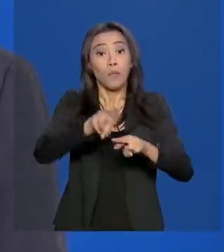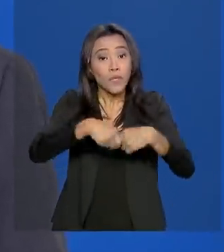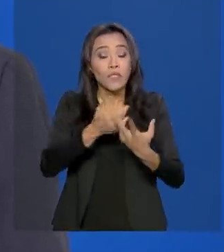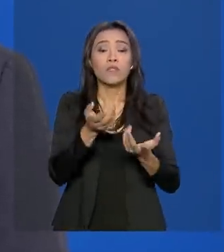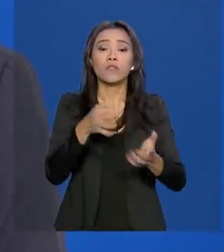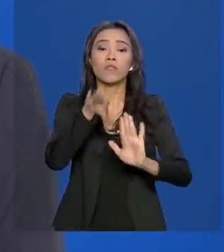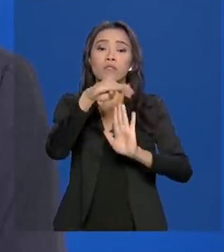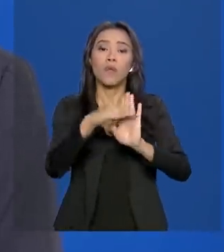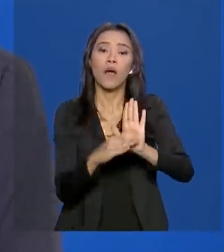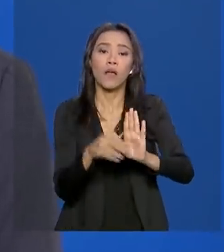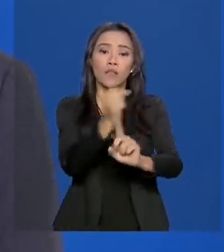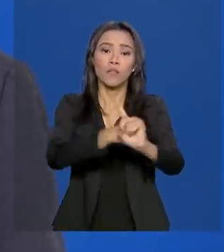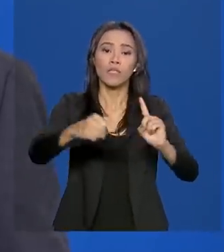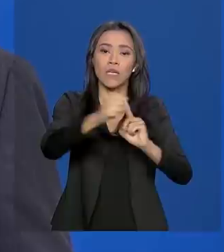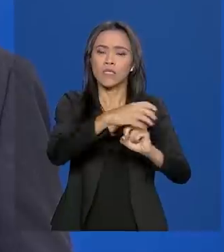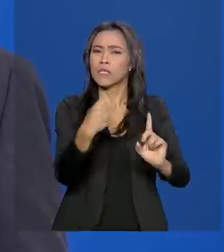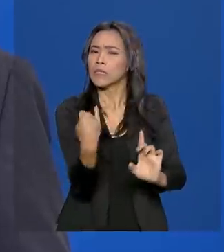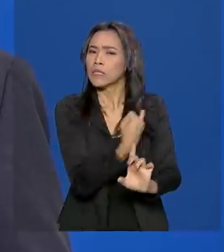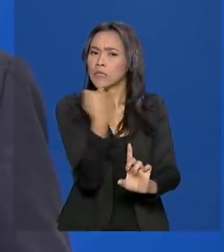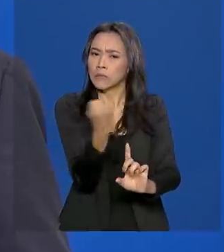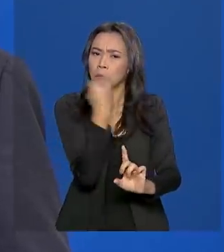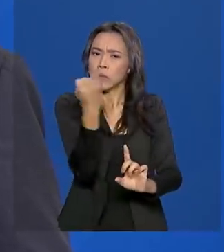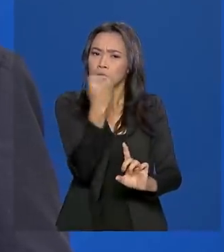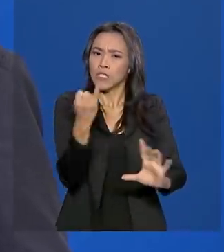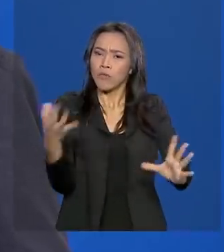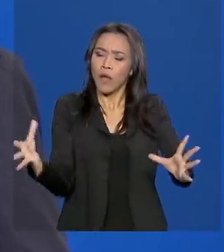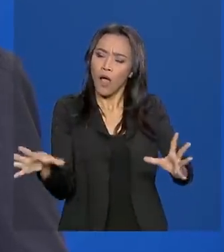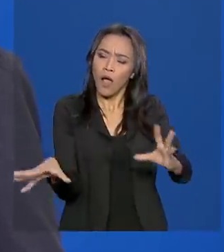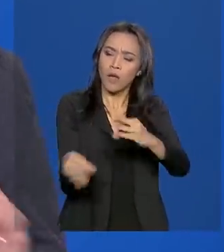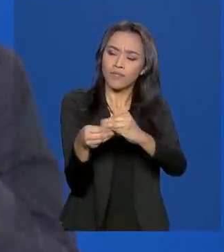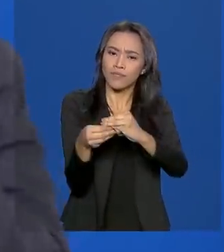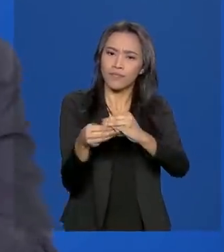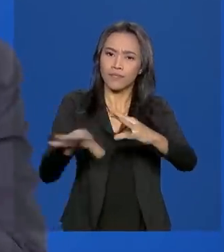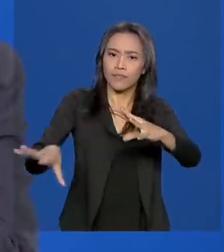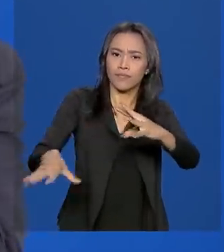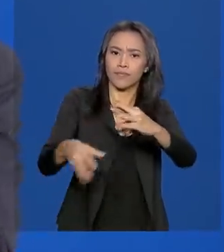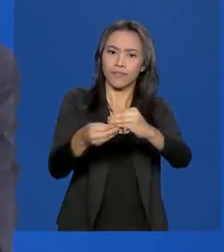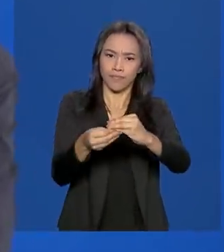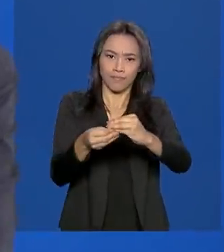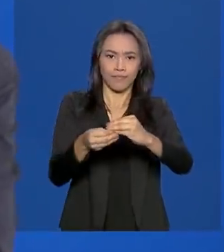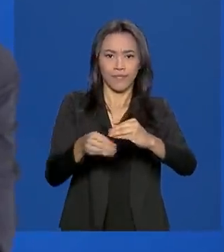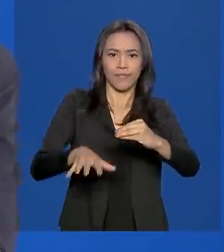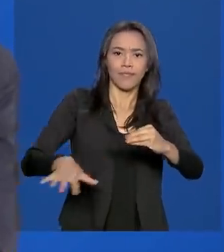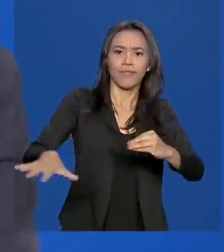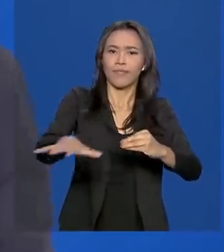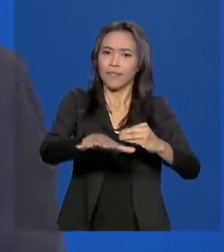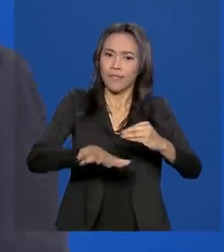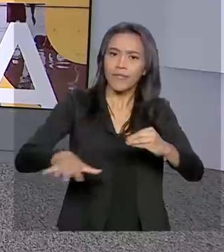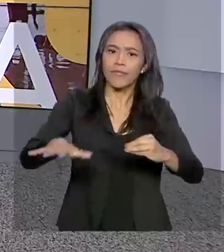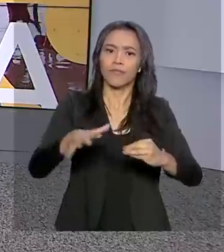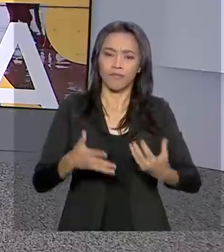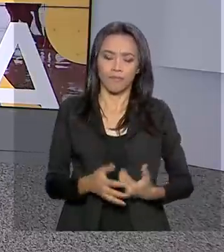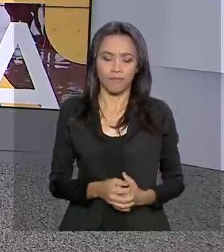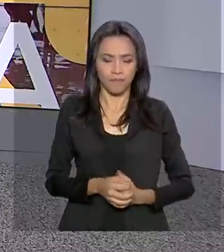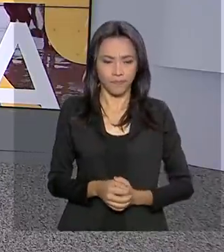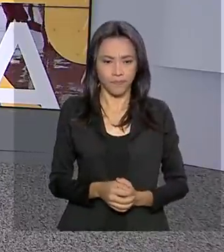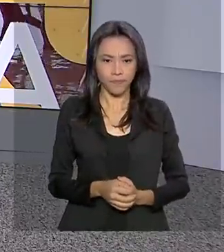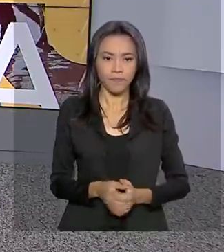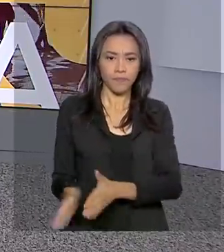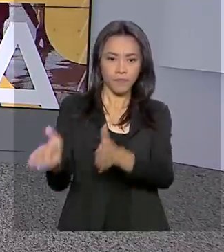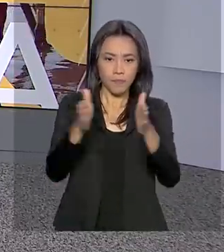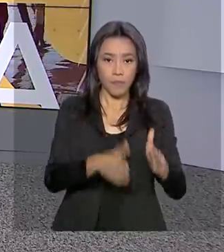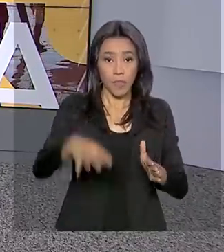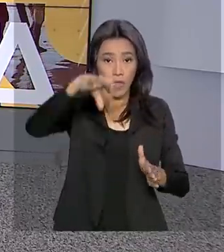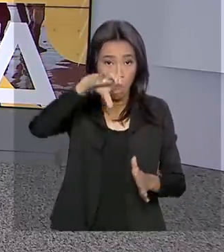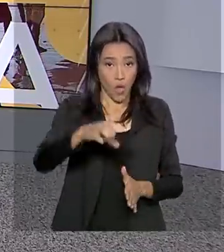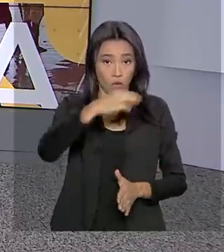importantes para complementar os programas de ocupação, de repressão. Nove